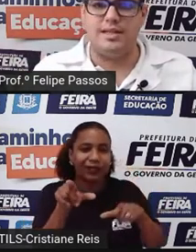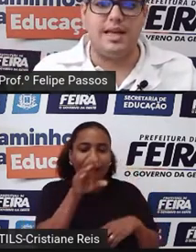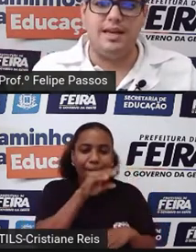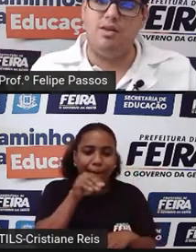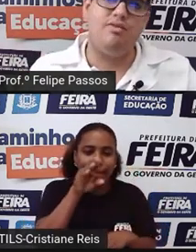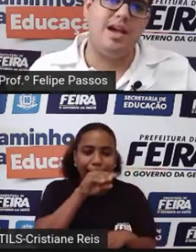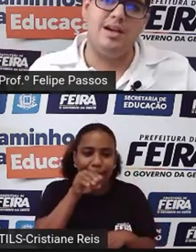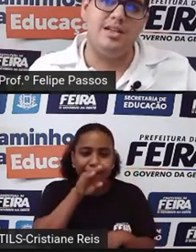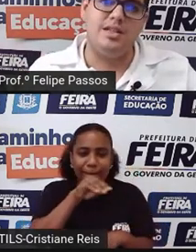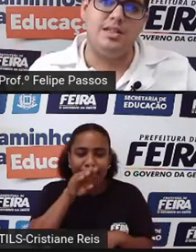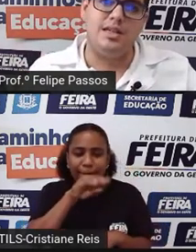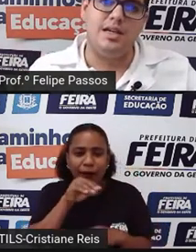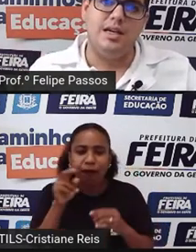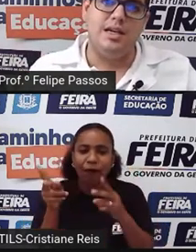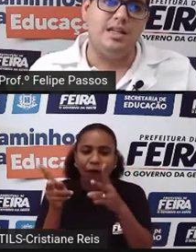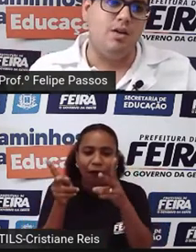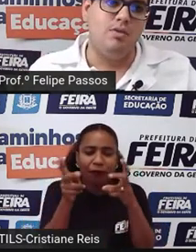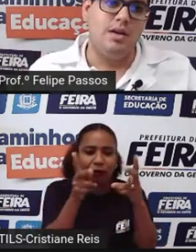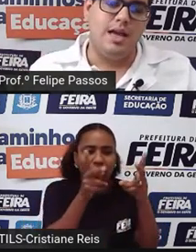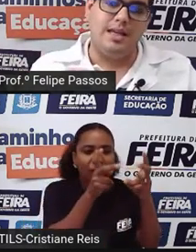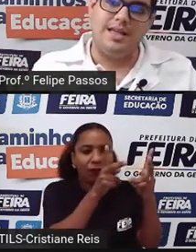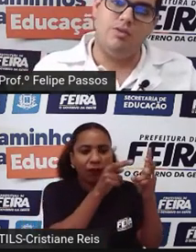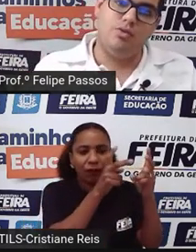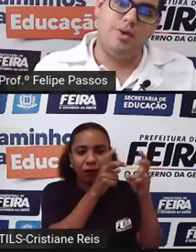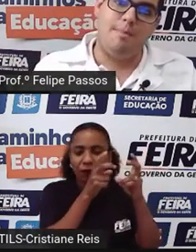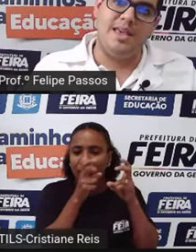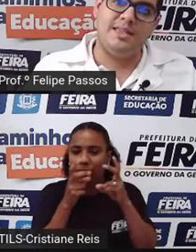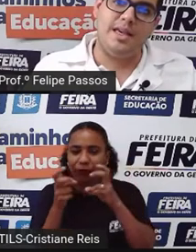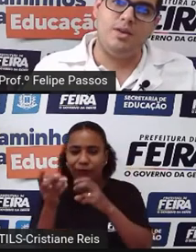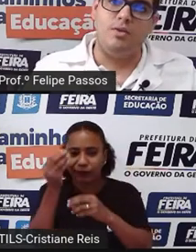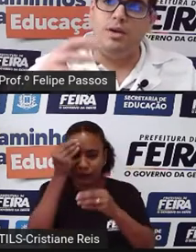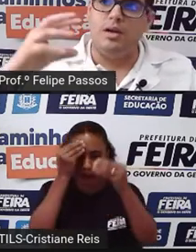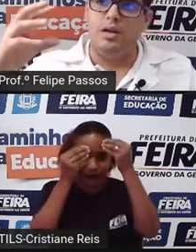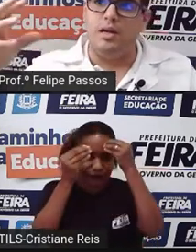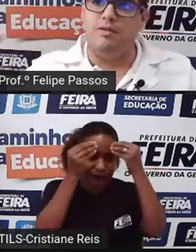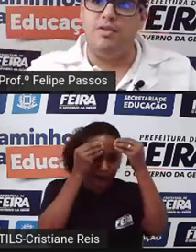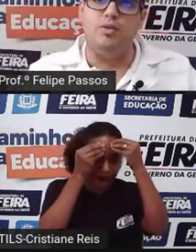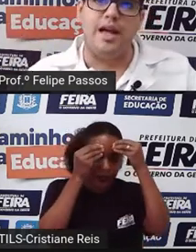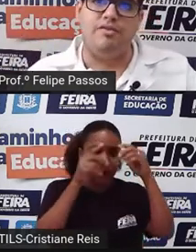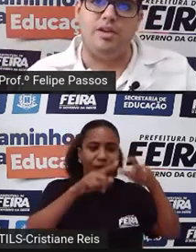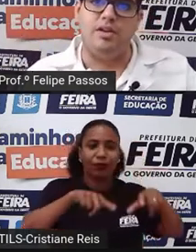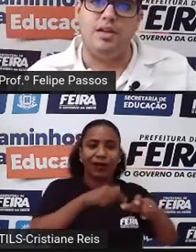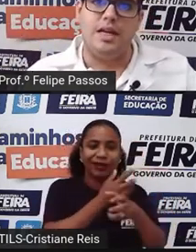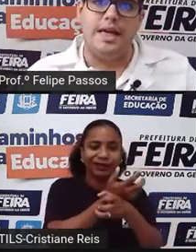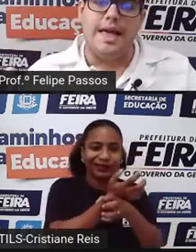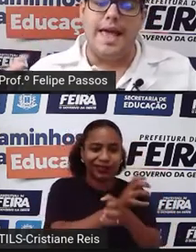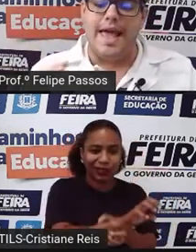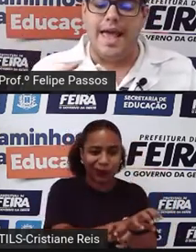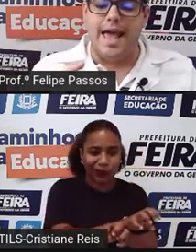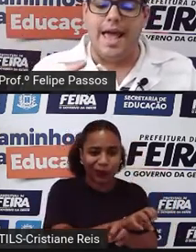coisas que ele não via antes. Então, ele saiu de um lugar bem seco e viu neve.